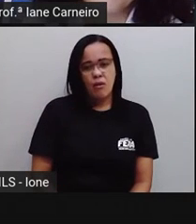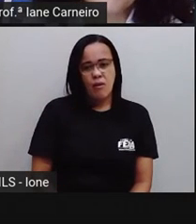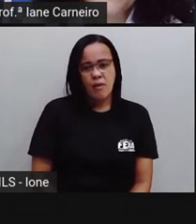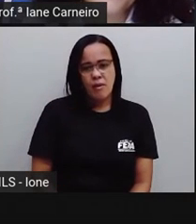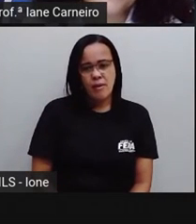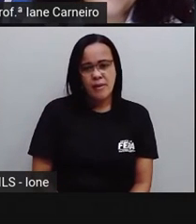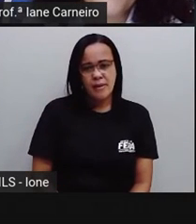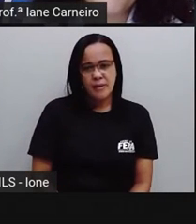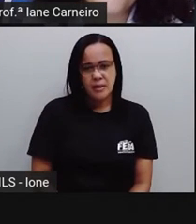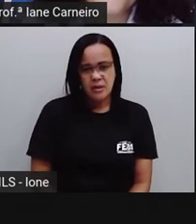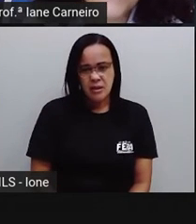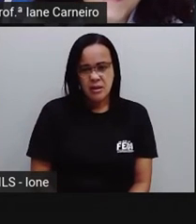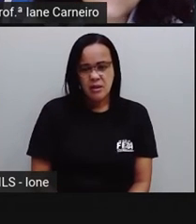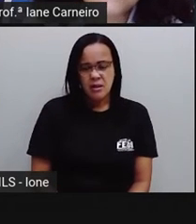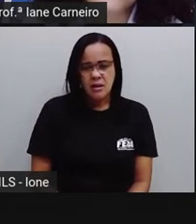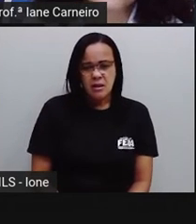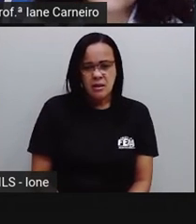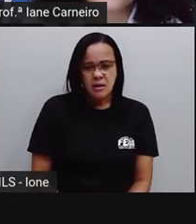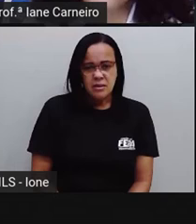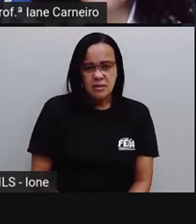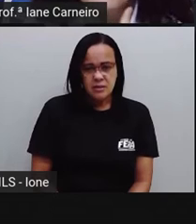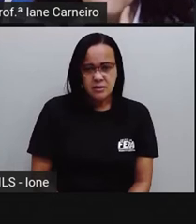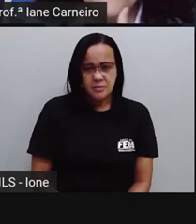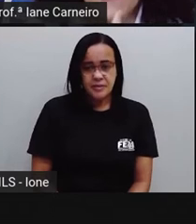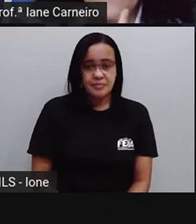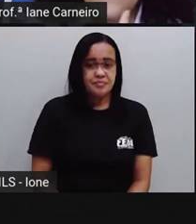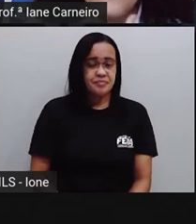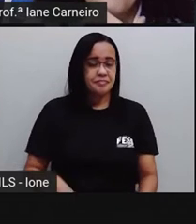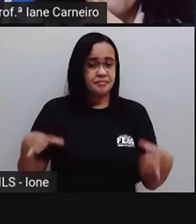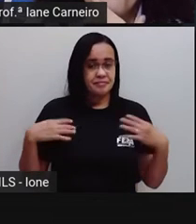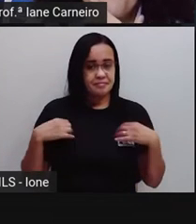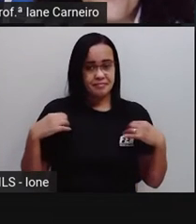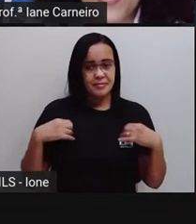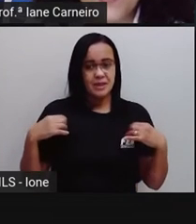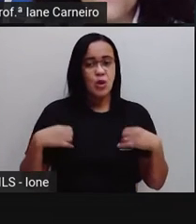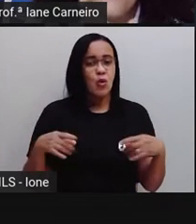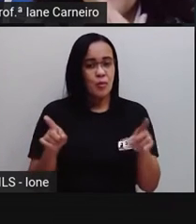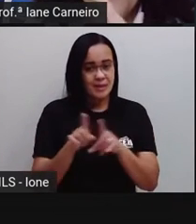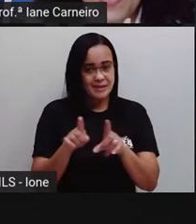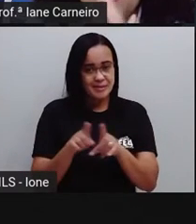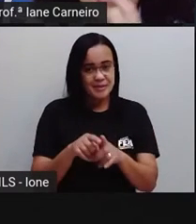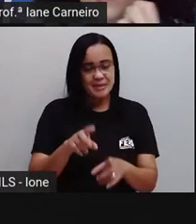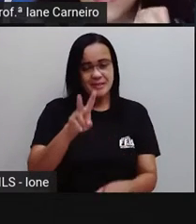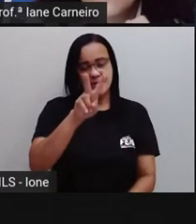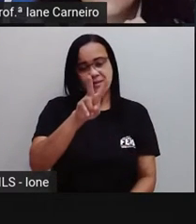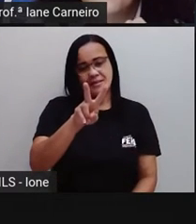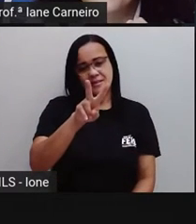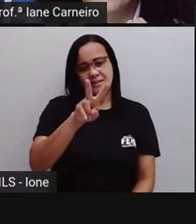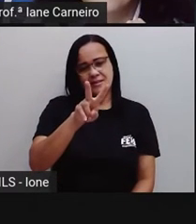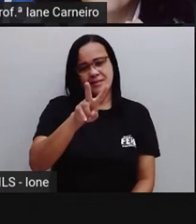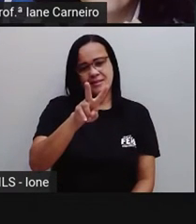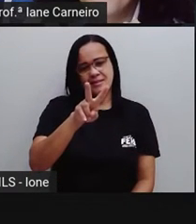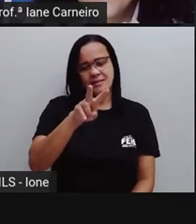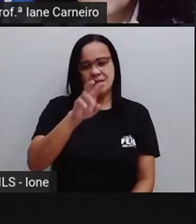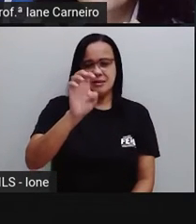Olha, vamos agora escrever VESTIDO. Olha o som do V. V. V. Certo?